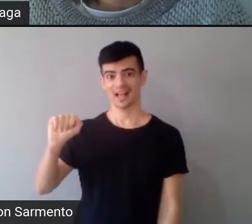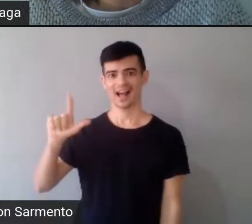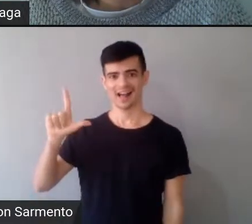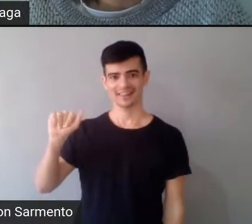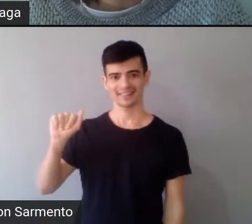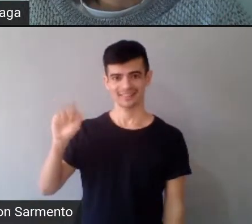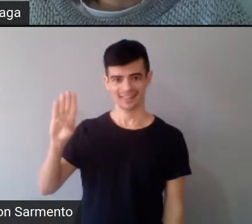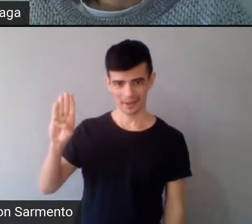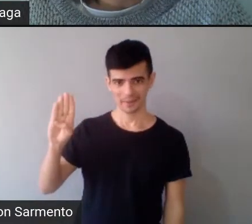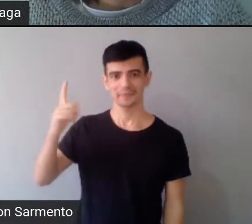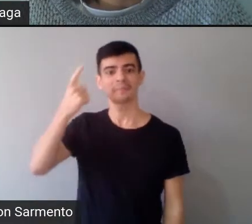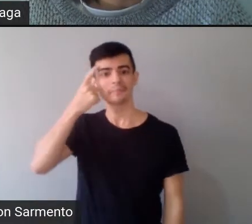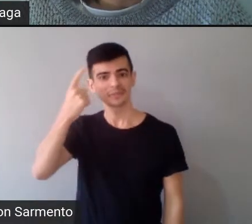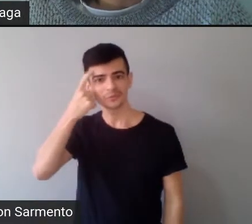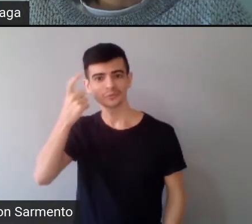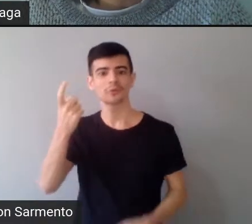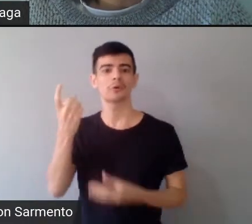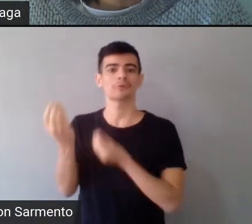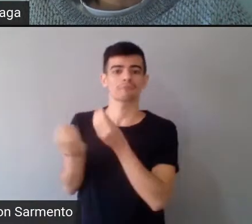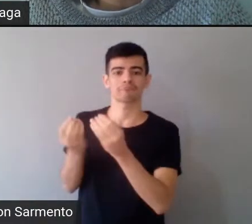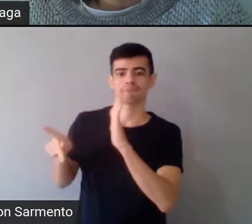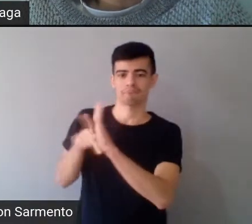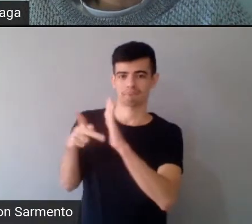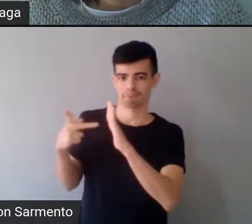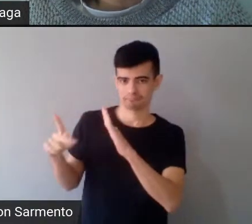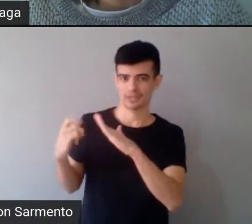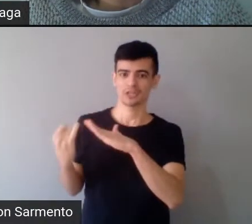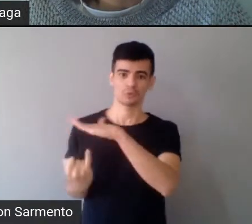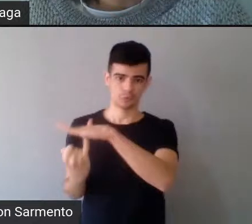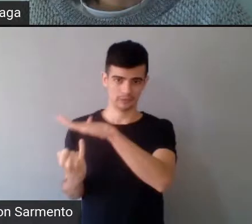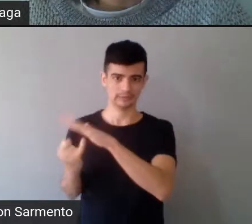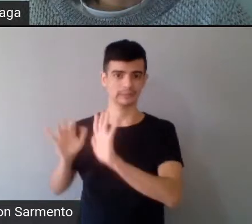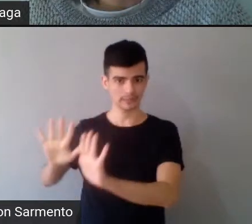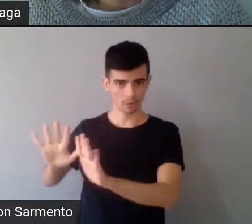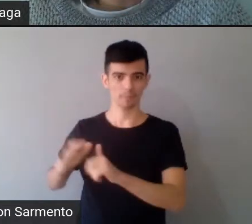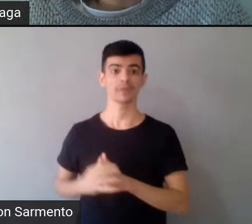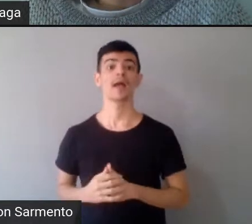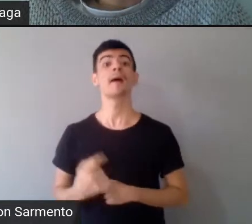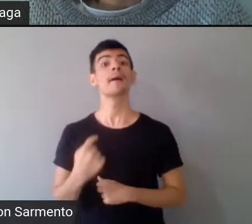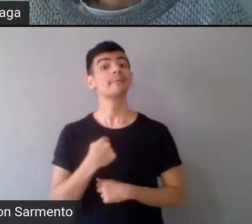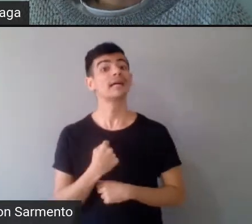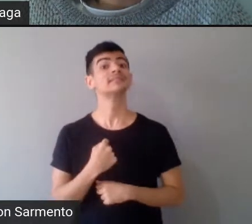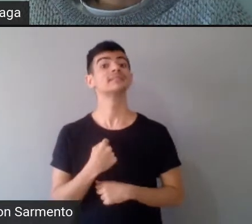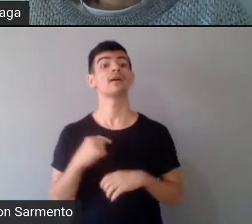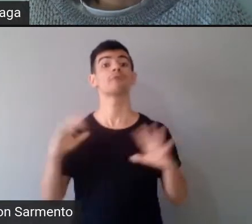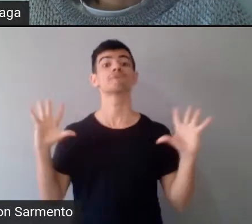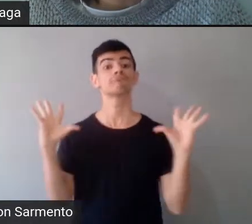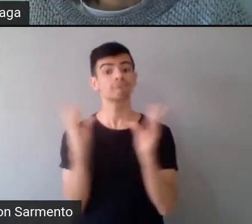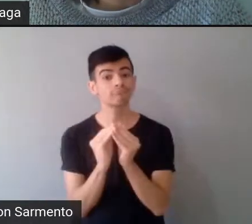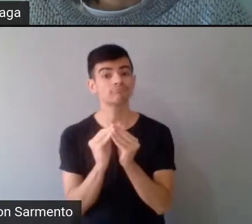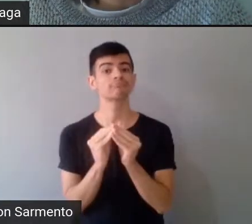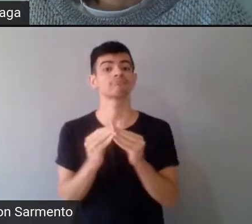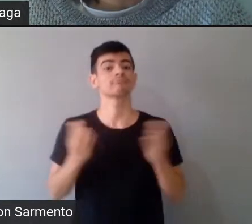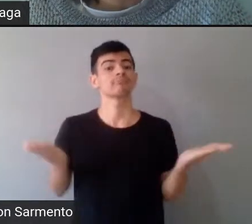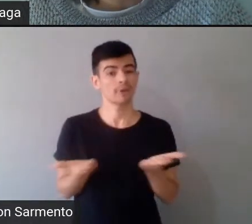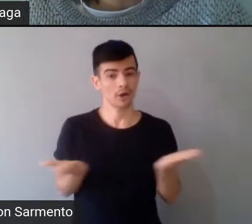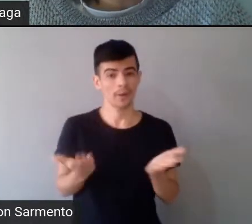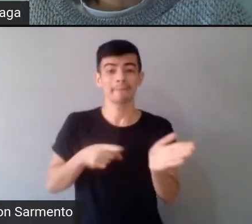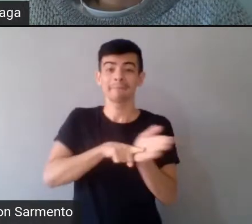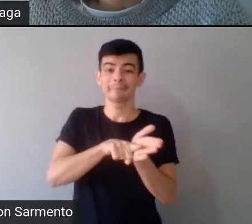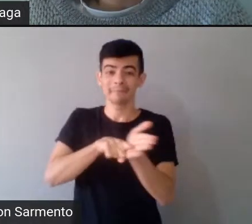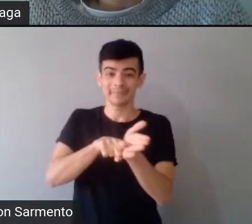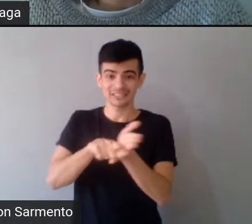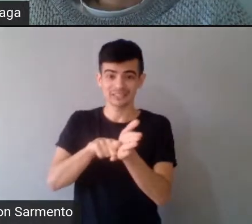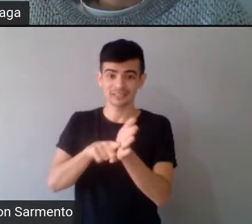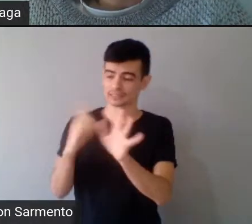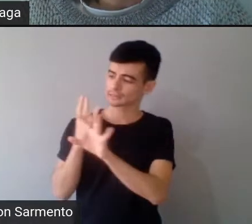institucionais, eu resolvi trazer um pouco, rapidamente, uma trajetória de pesquisa que eu